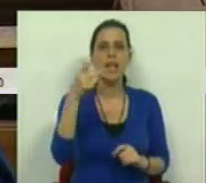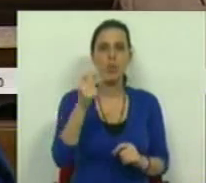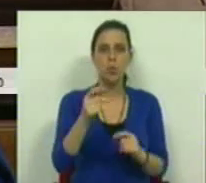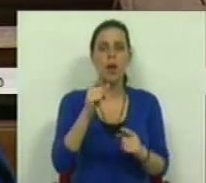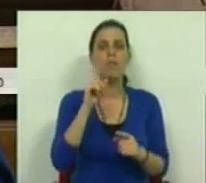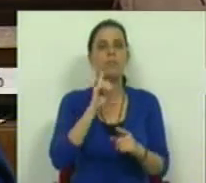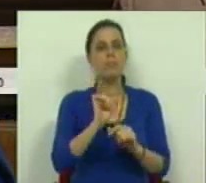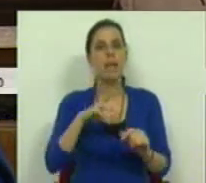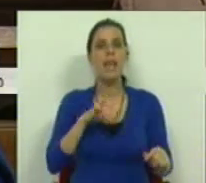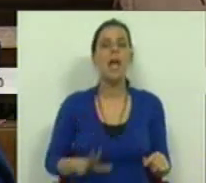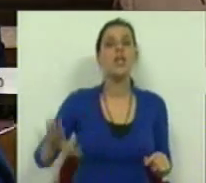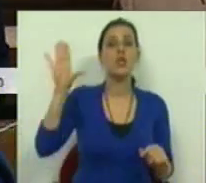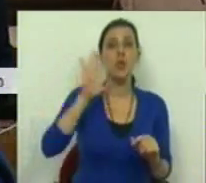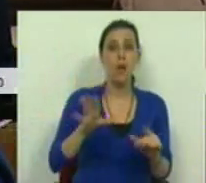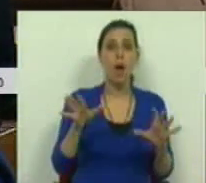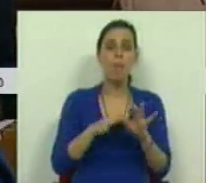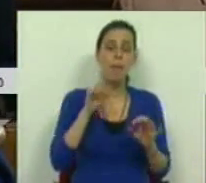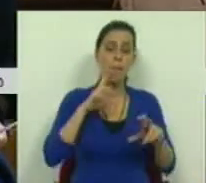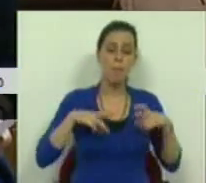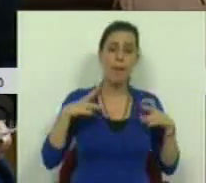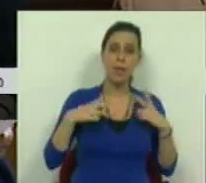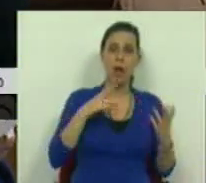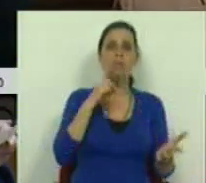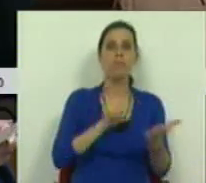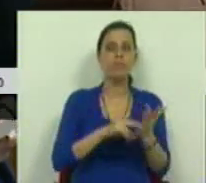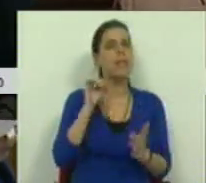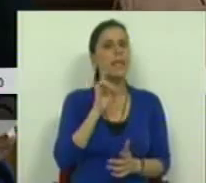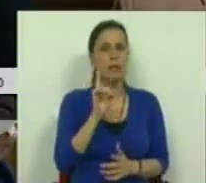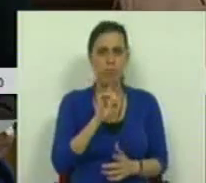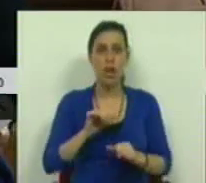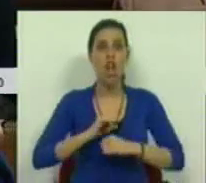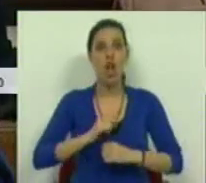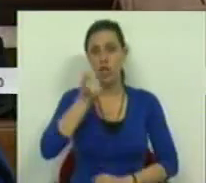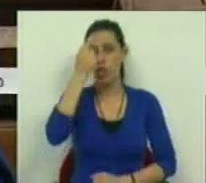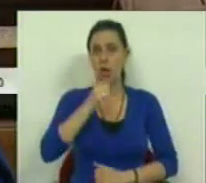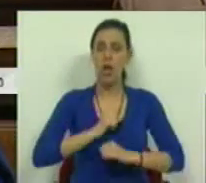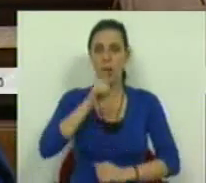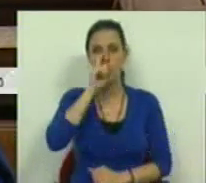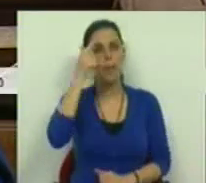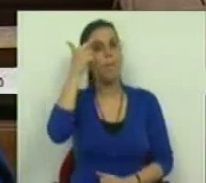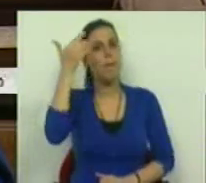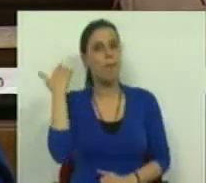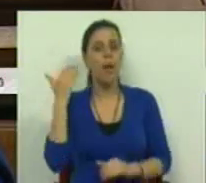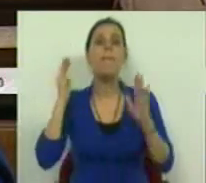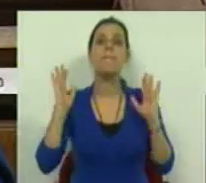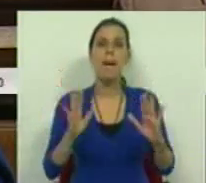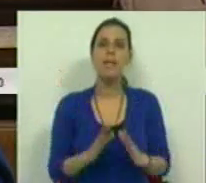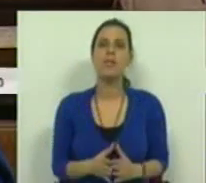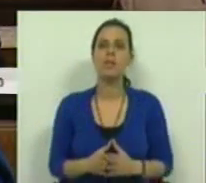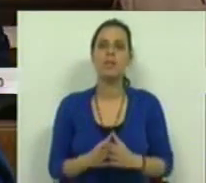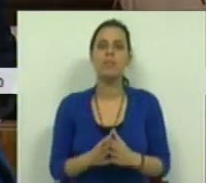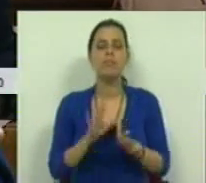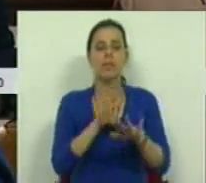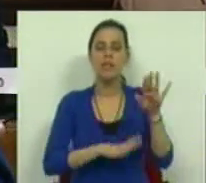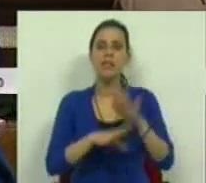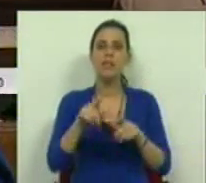como monumento nacional, porque a parte do património é, de facto, importante, é a nossa história, é a nossa memória, mas também que